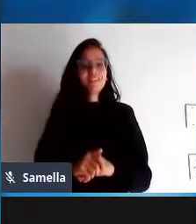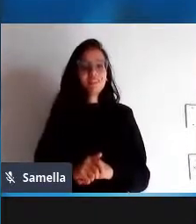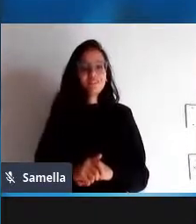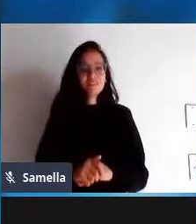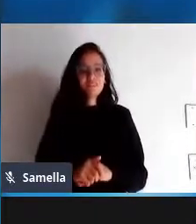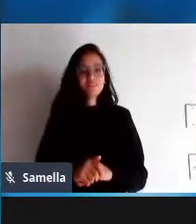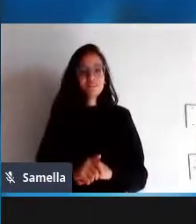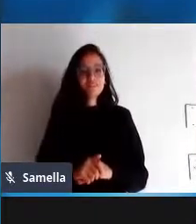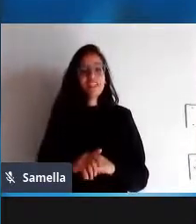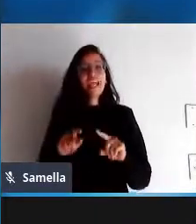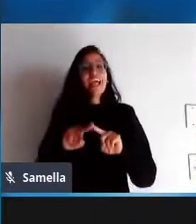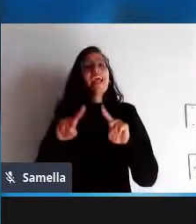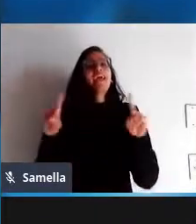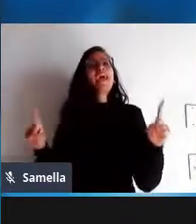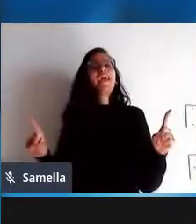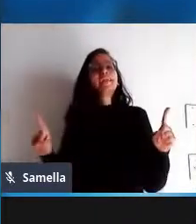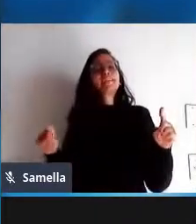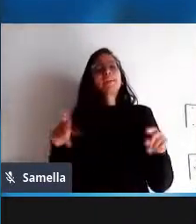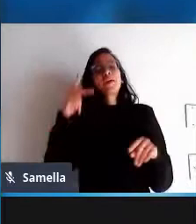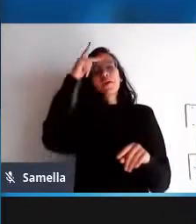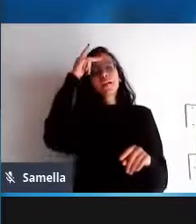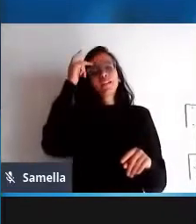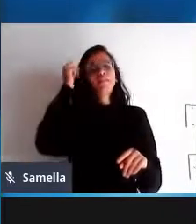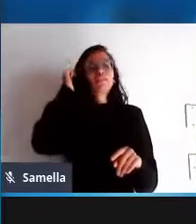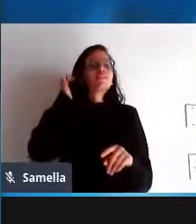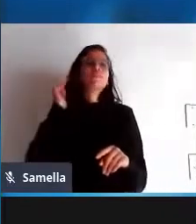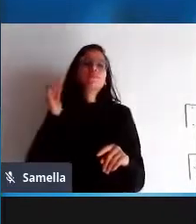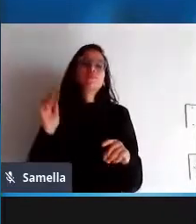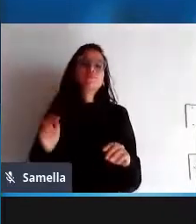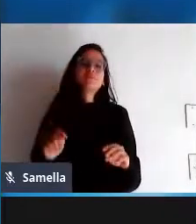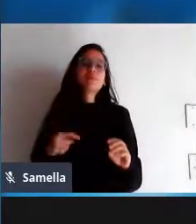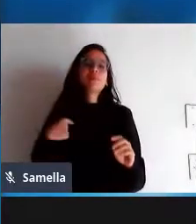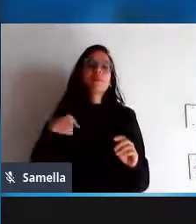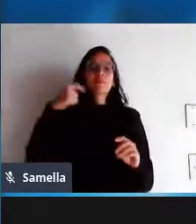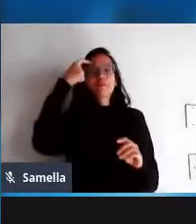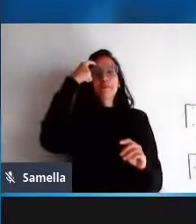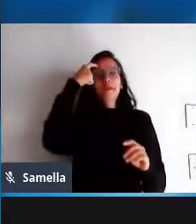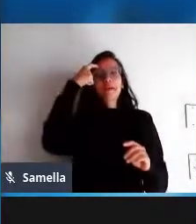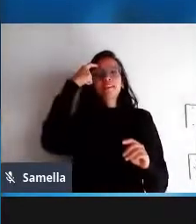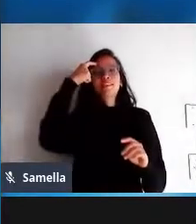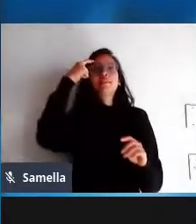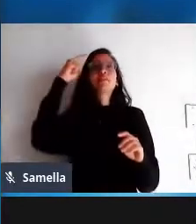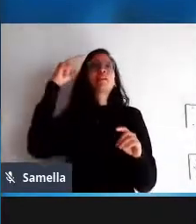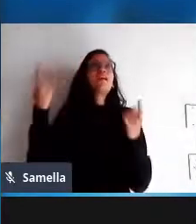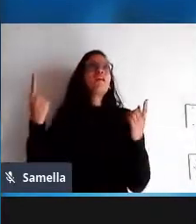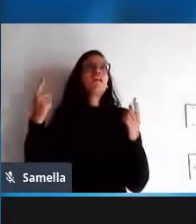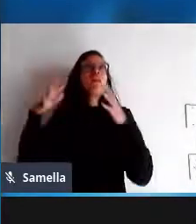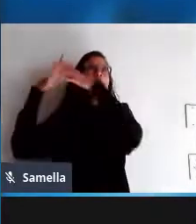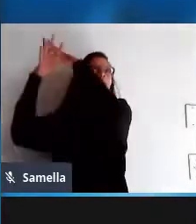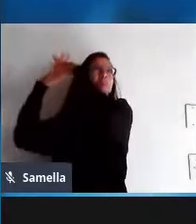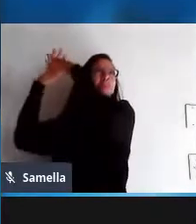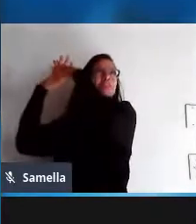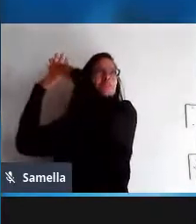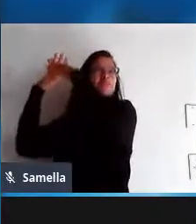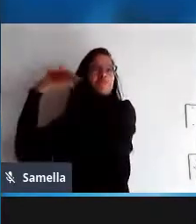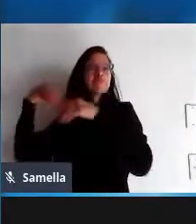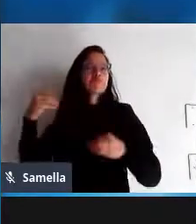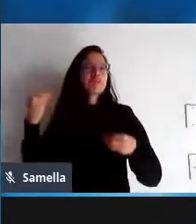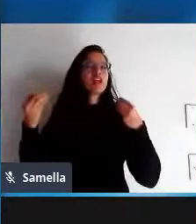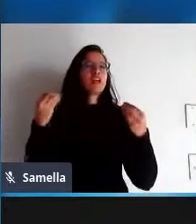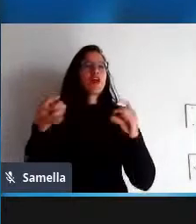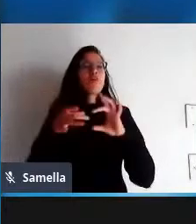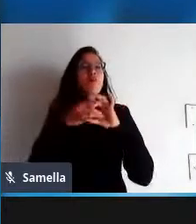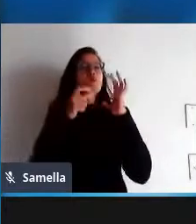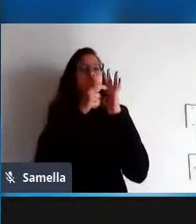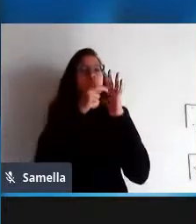quanto a sistema de valores existe uma confusão muito grande de chamar o software livre ou tentar reduzir o software livre a uma